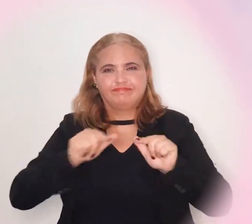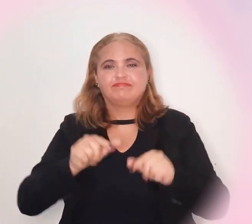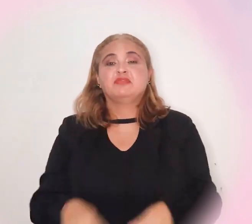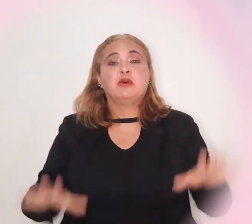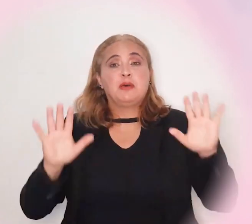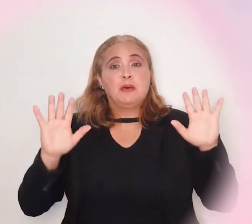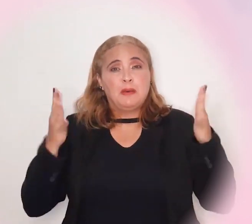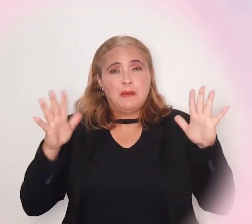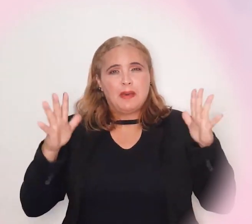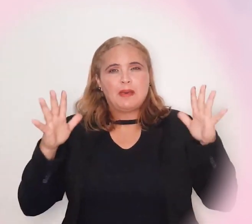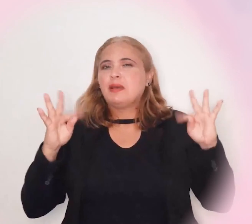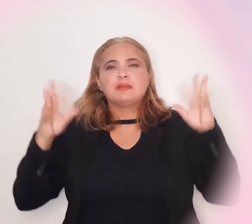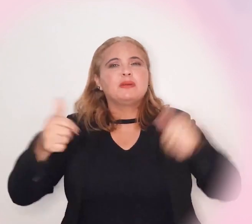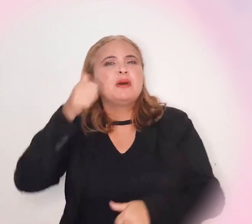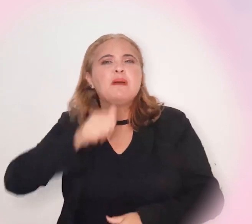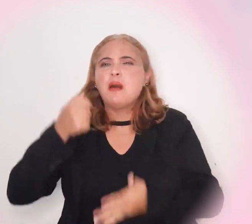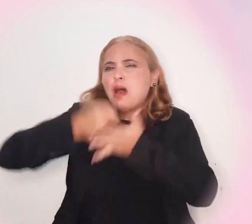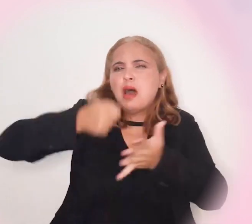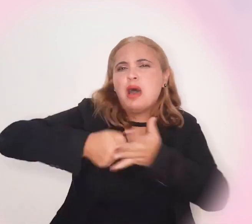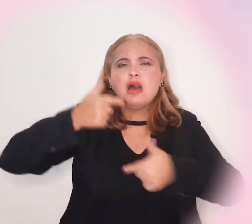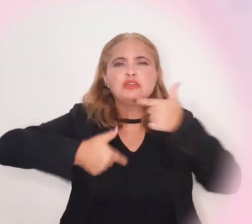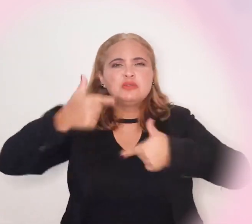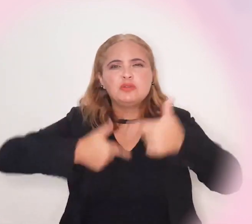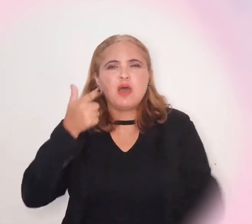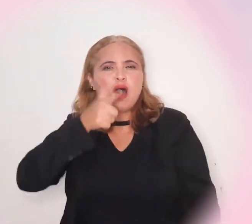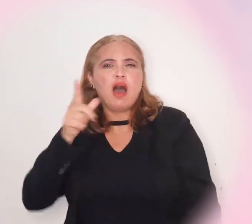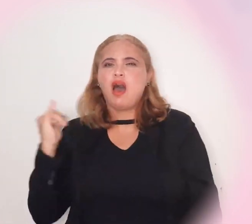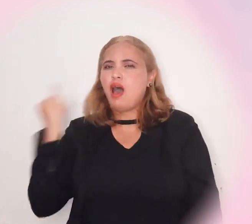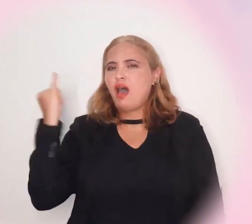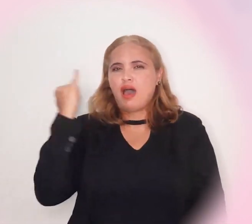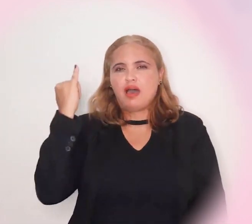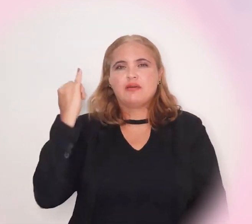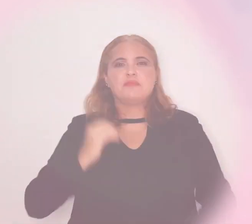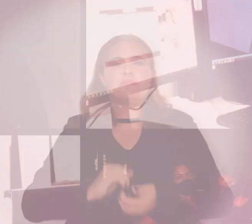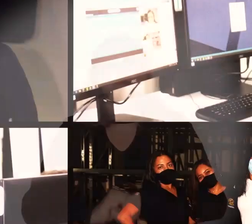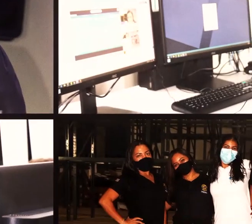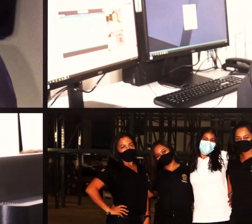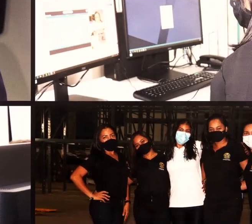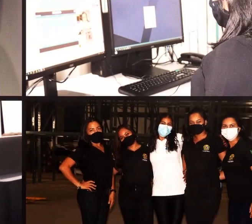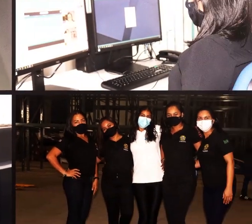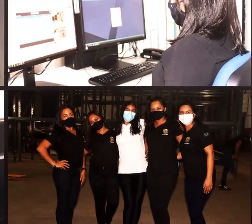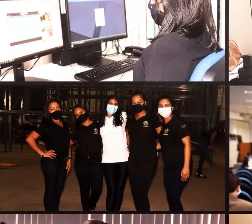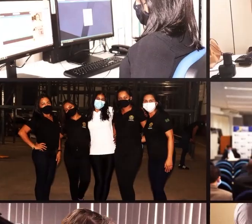as mulheres por este dia, símbolos de lutas árduas e de magníficas conquistas. Parabéns a